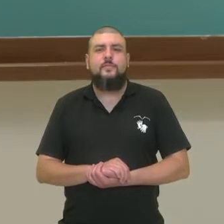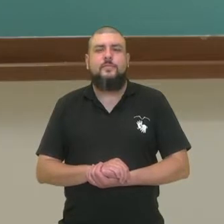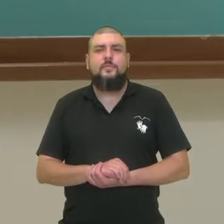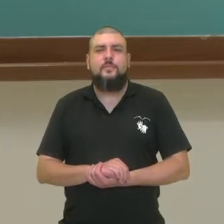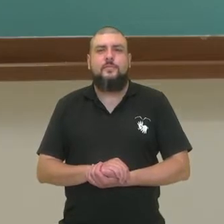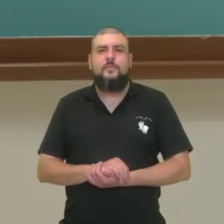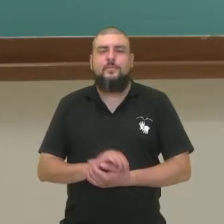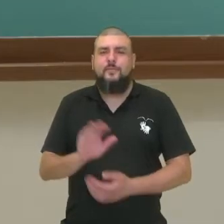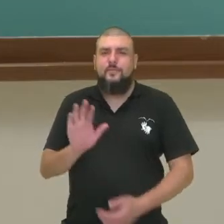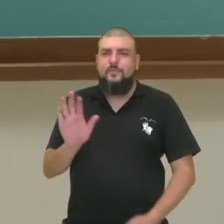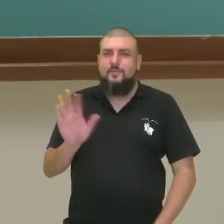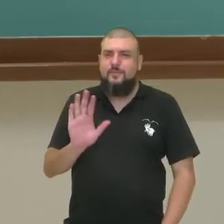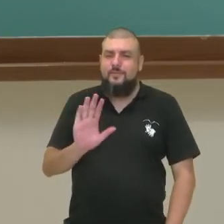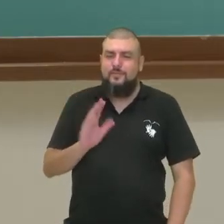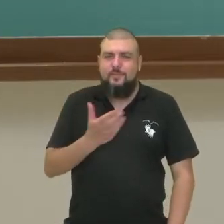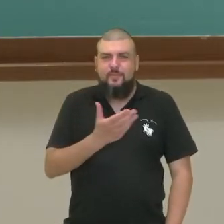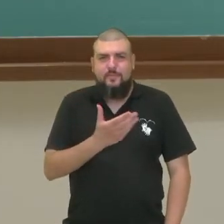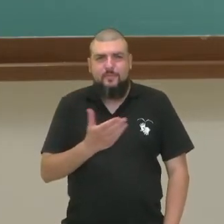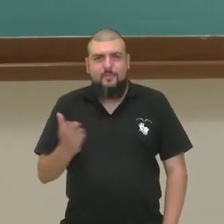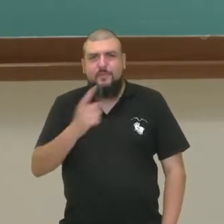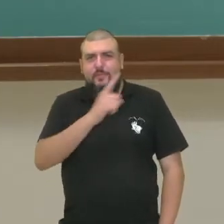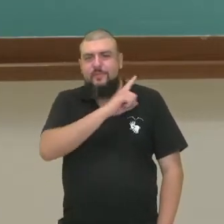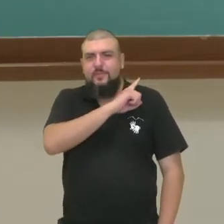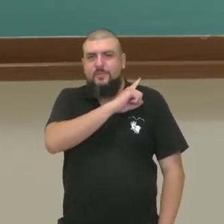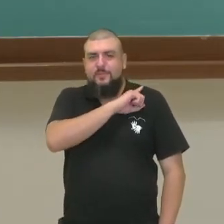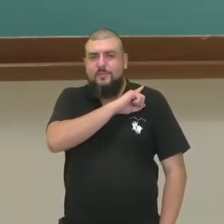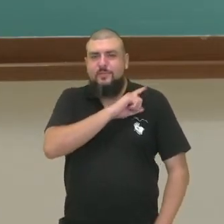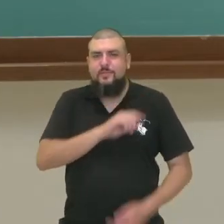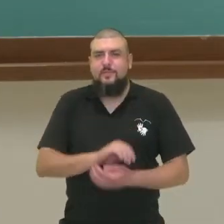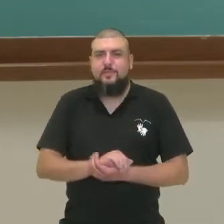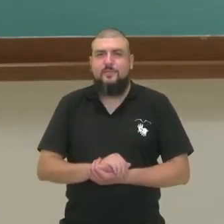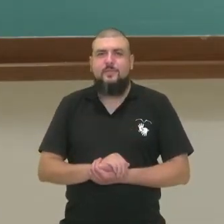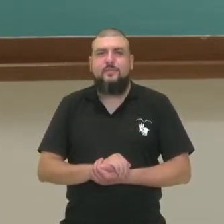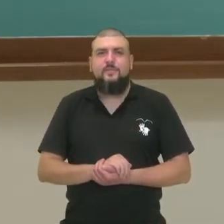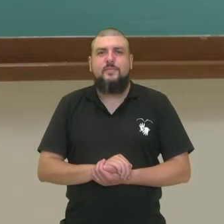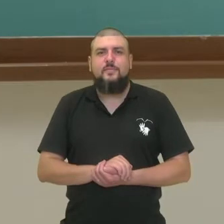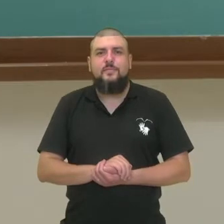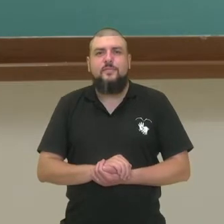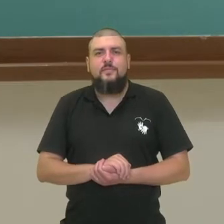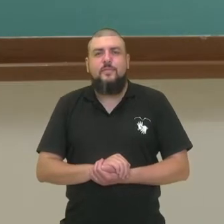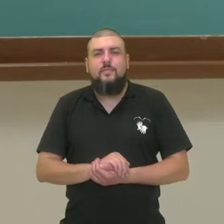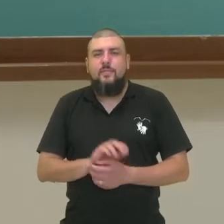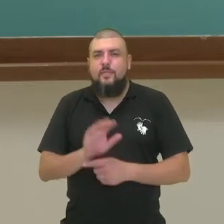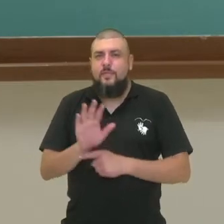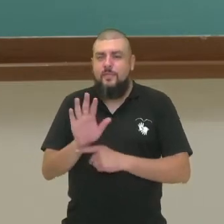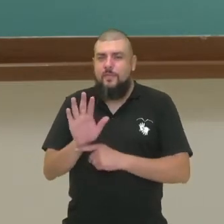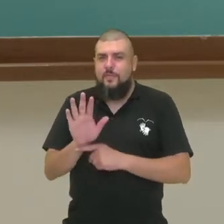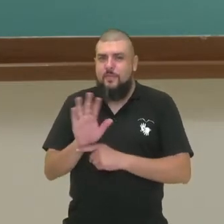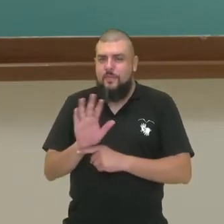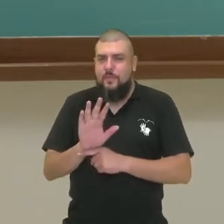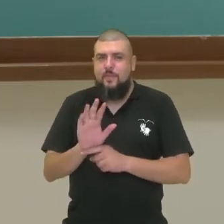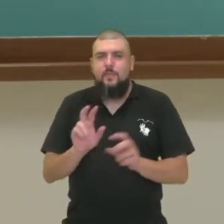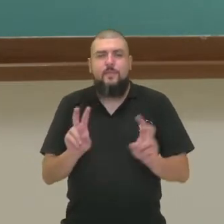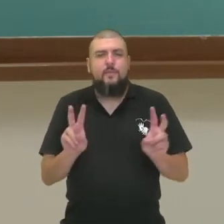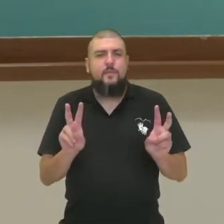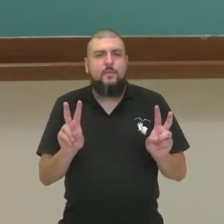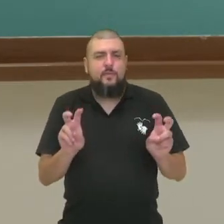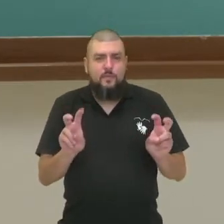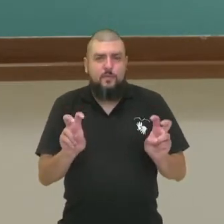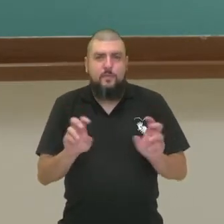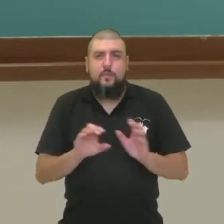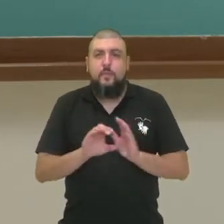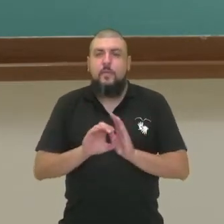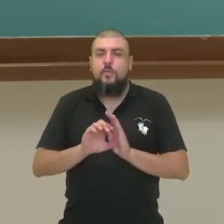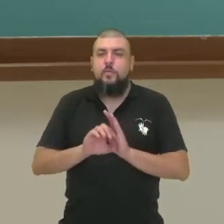Olá estudantes da primeira série do Ensino Médio. Neste vídeo vamos falar sobre conceito